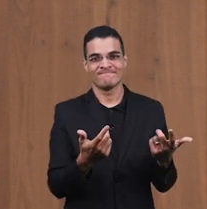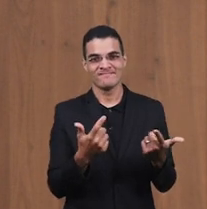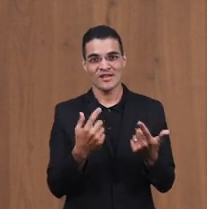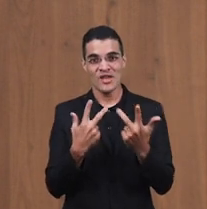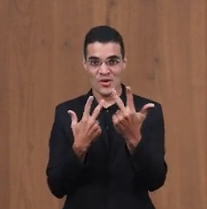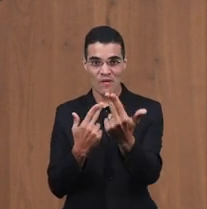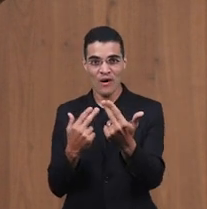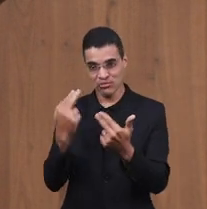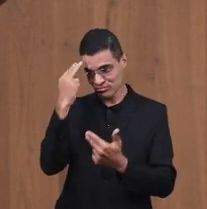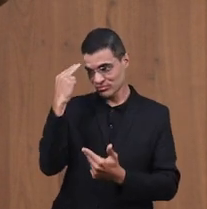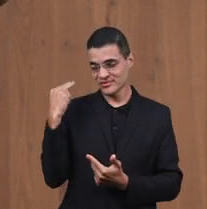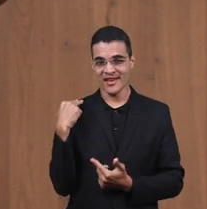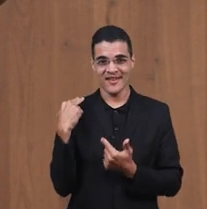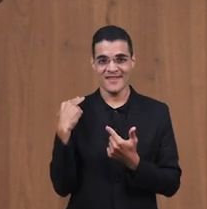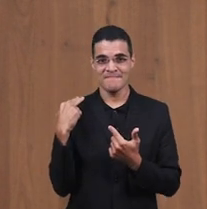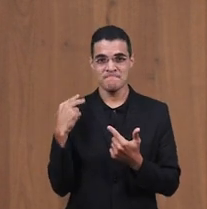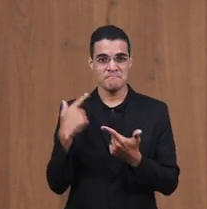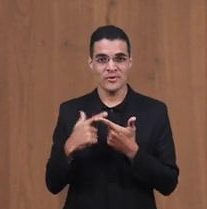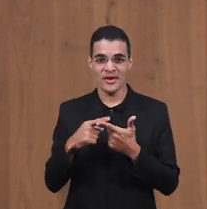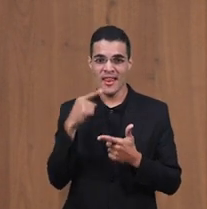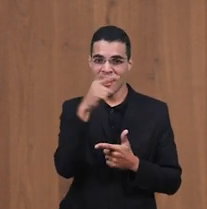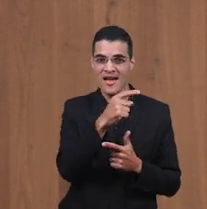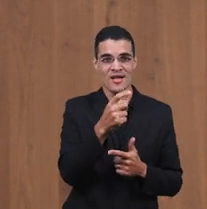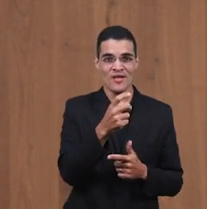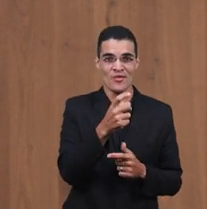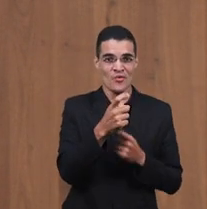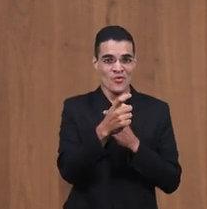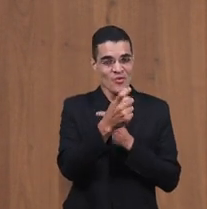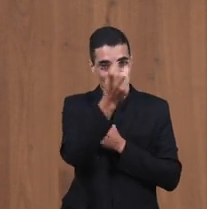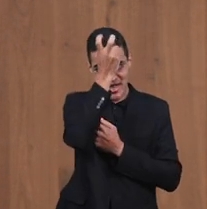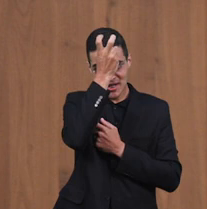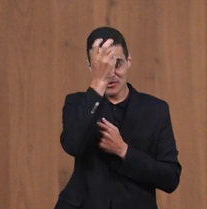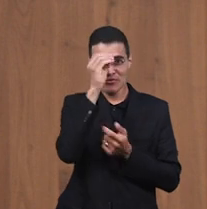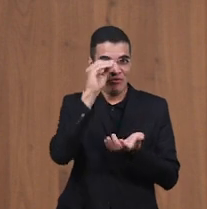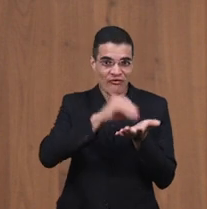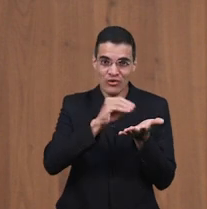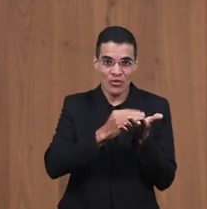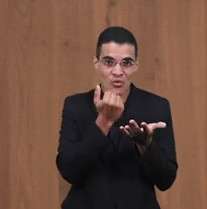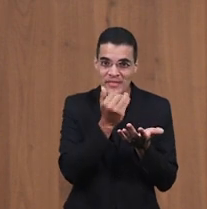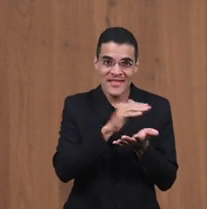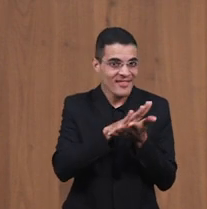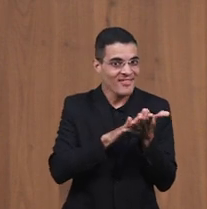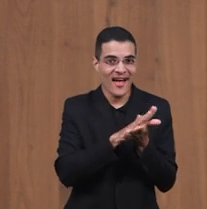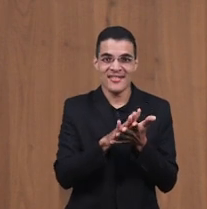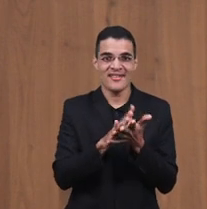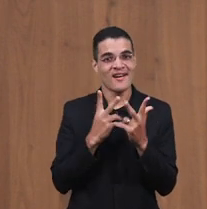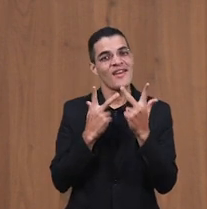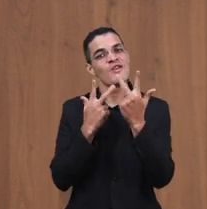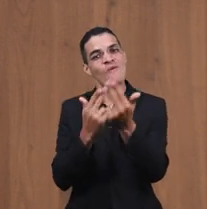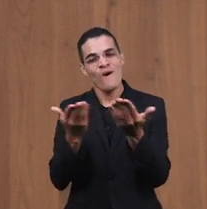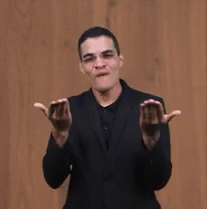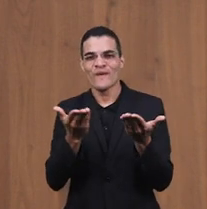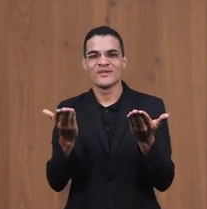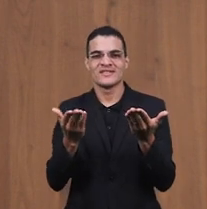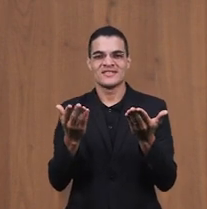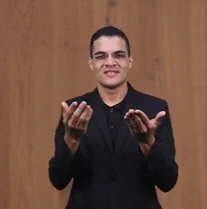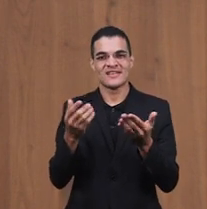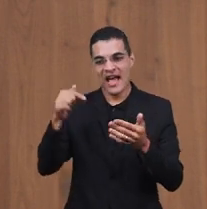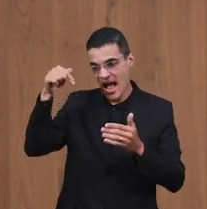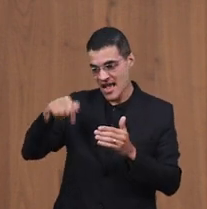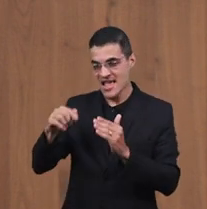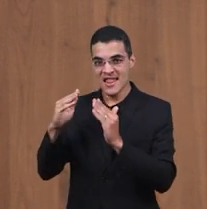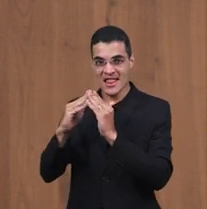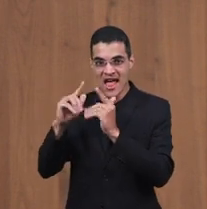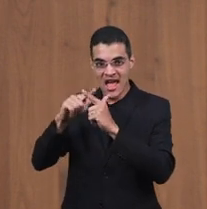bênção No Egito Não faltou alimento Não falta alimento Na casa do Senhor Para todos aqueles Que estão necessitados